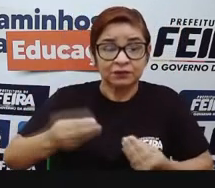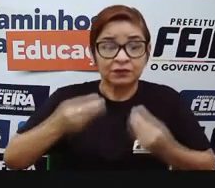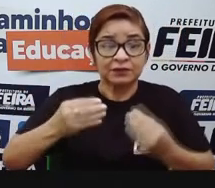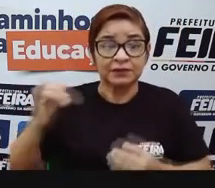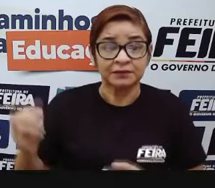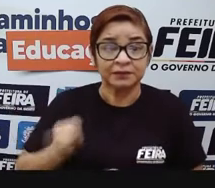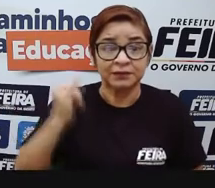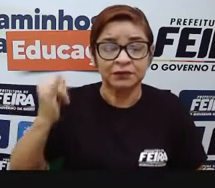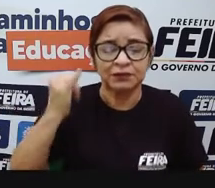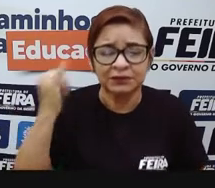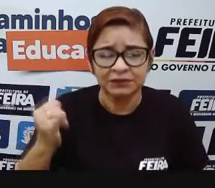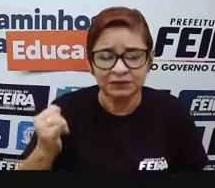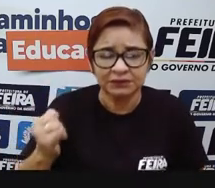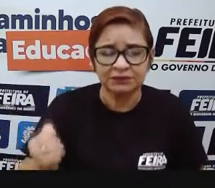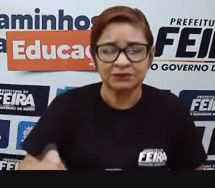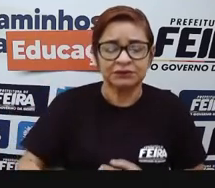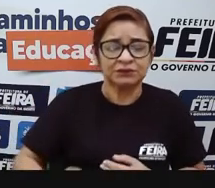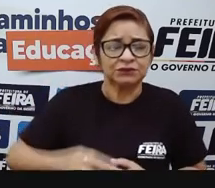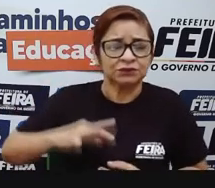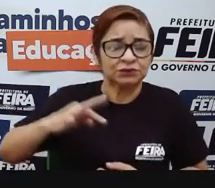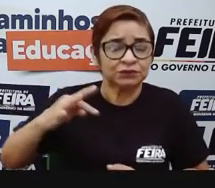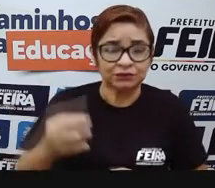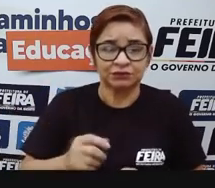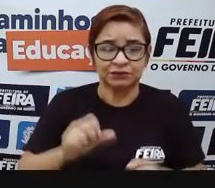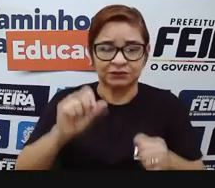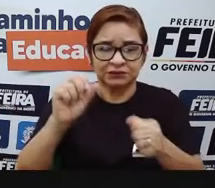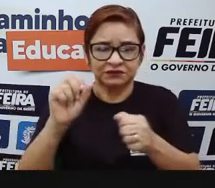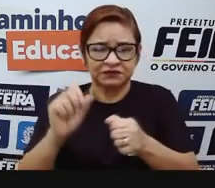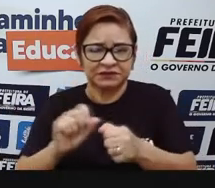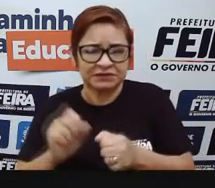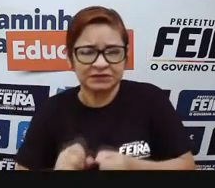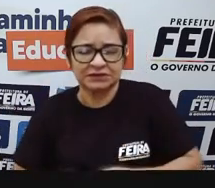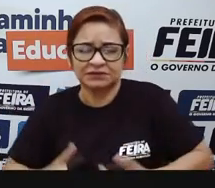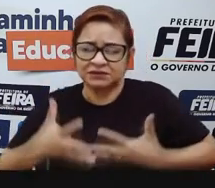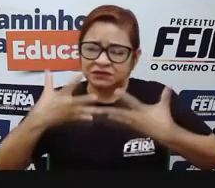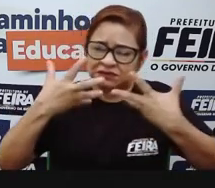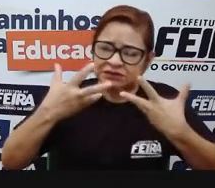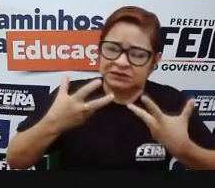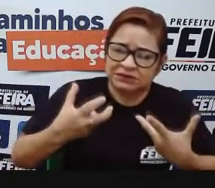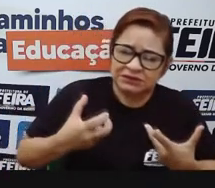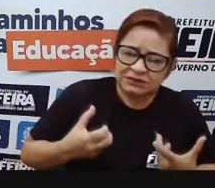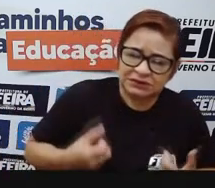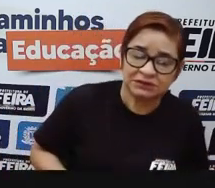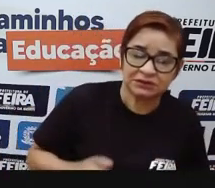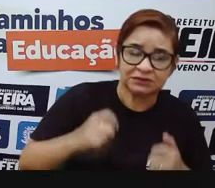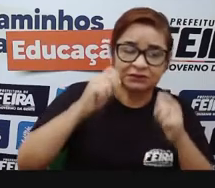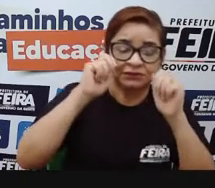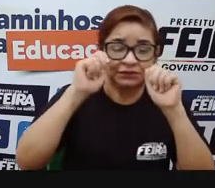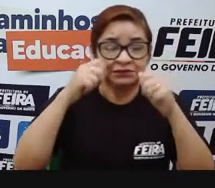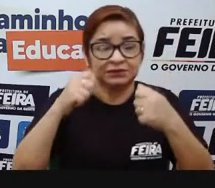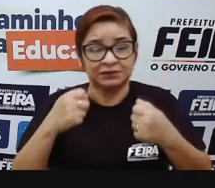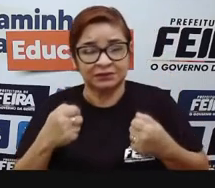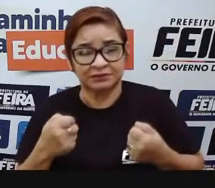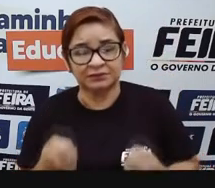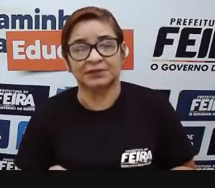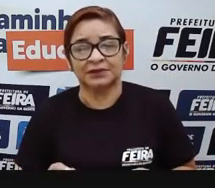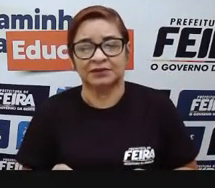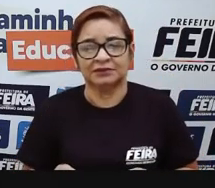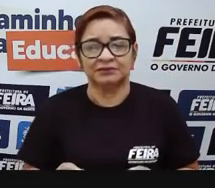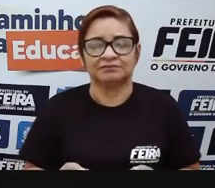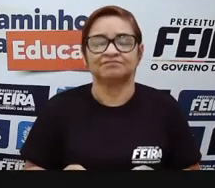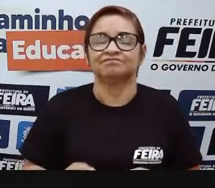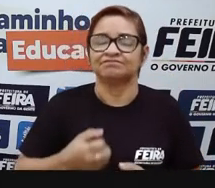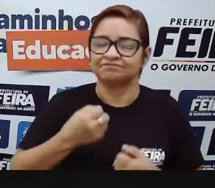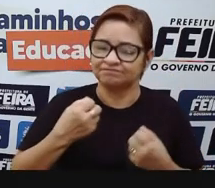cada suor, de cada lágrima, de cada esforço, a gente dá